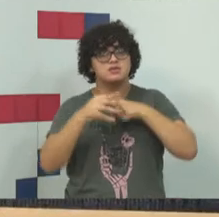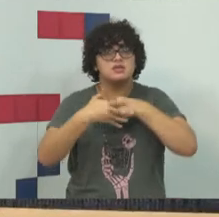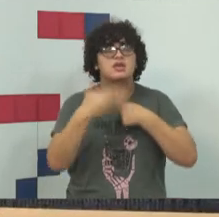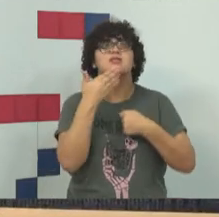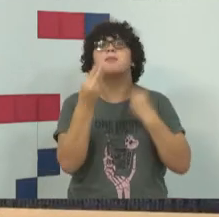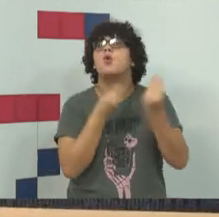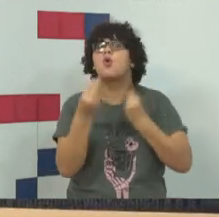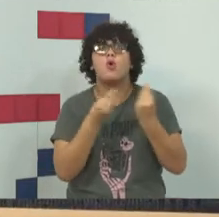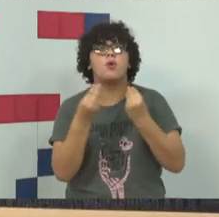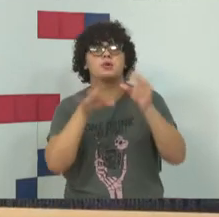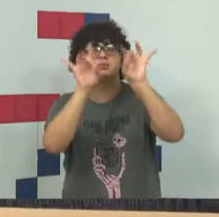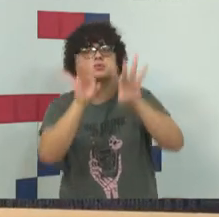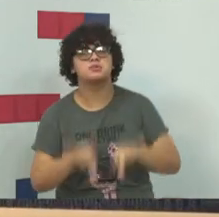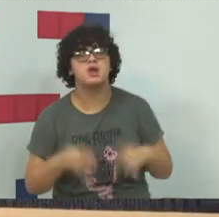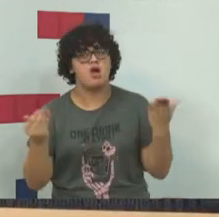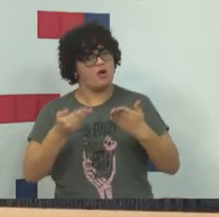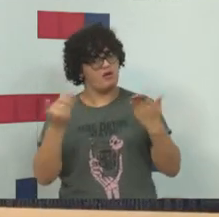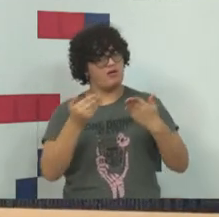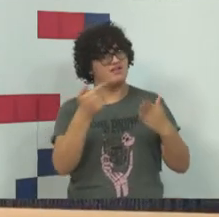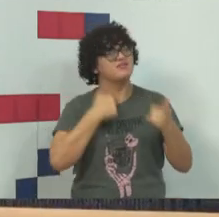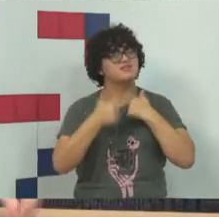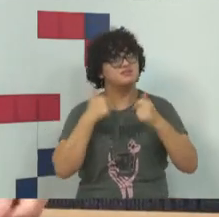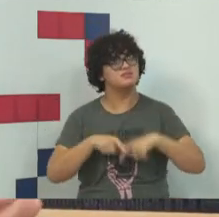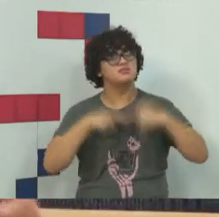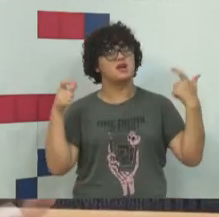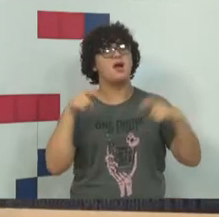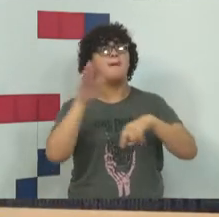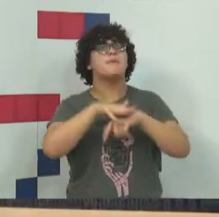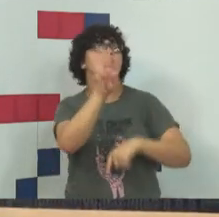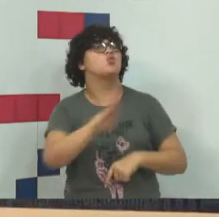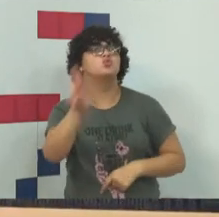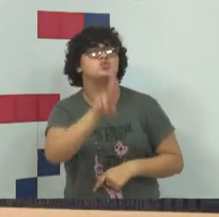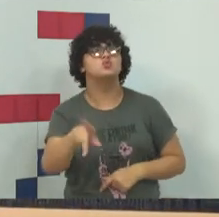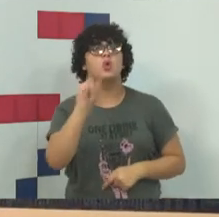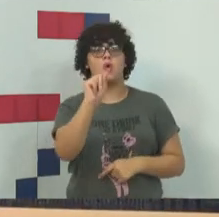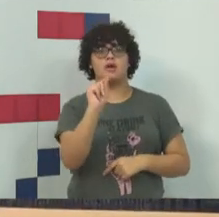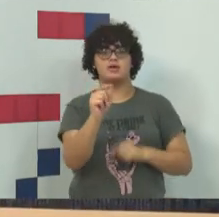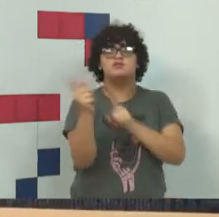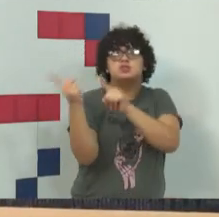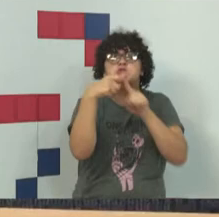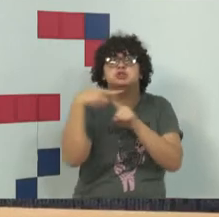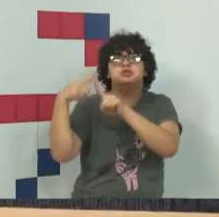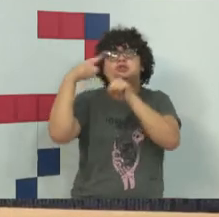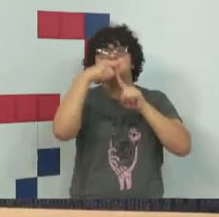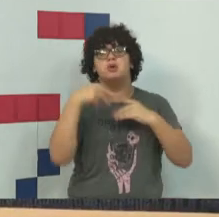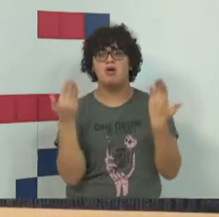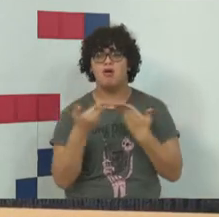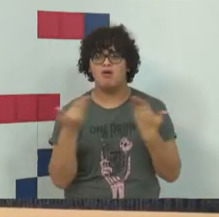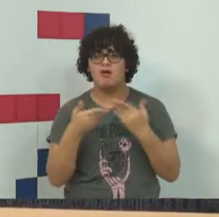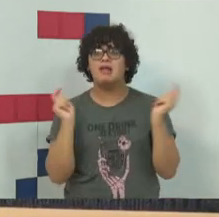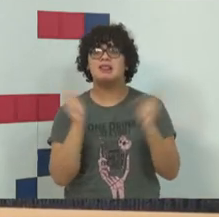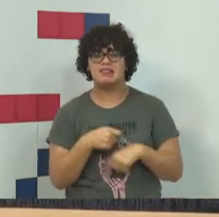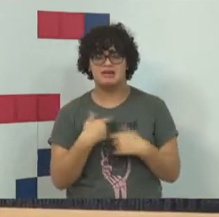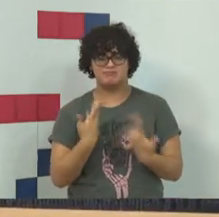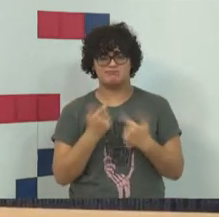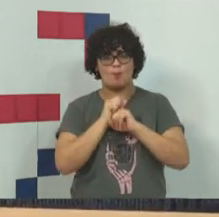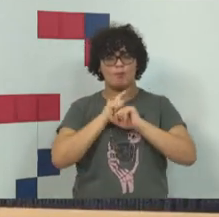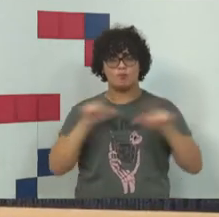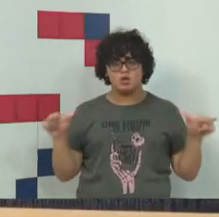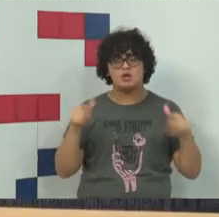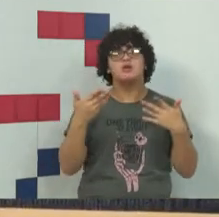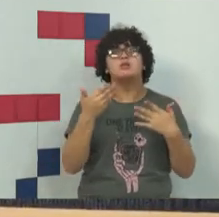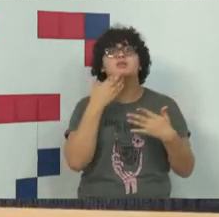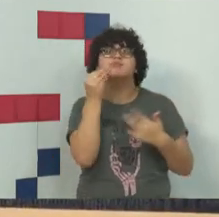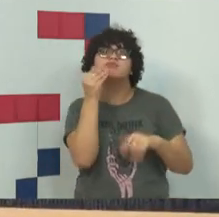dada a especificidade, dada a volatilidade, com o uso, mais do que nunca, dos tipos penais em branco, para que possamos